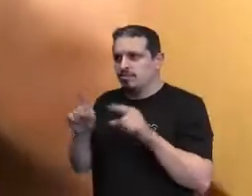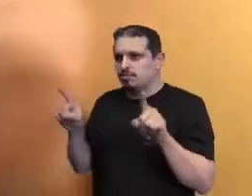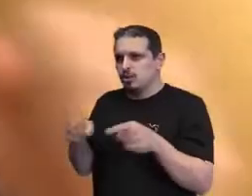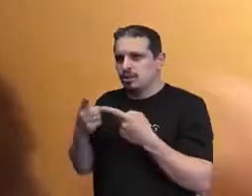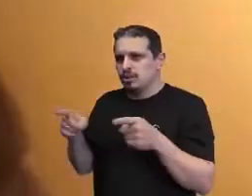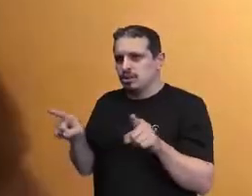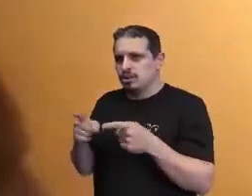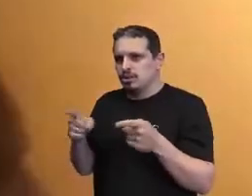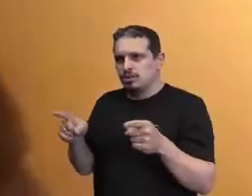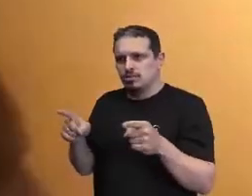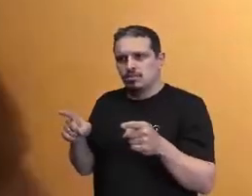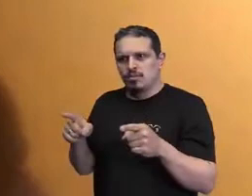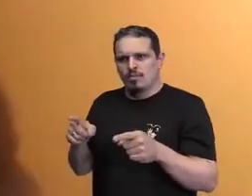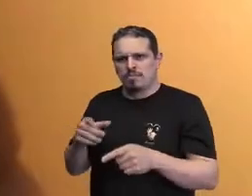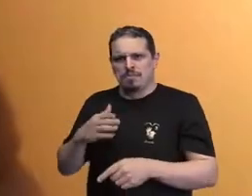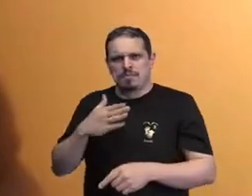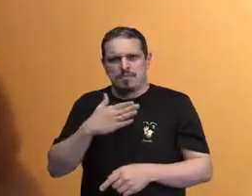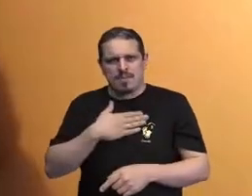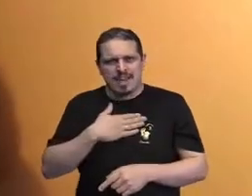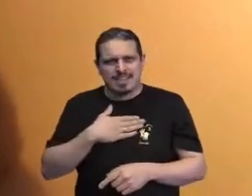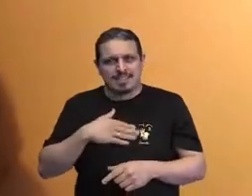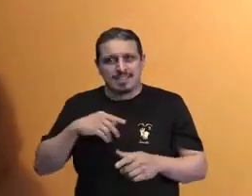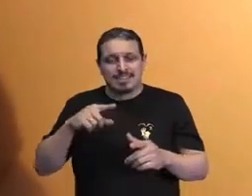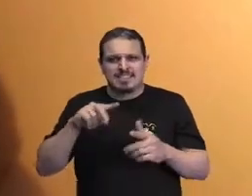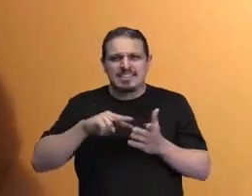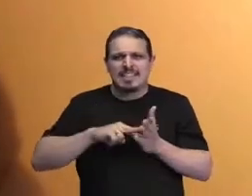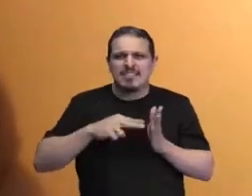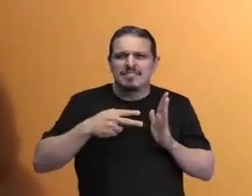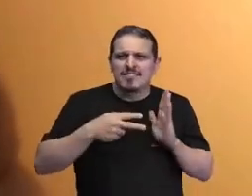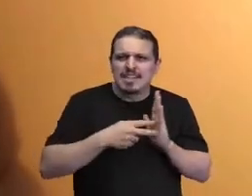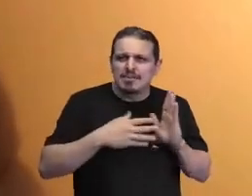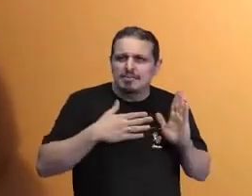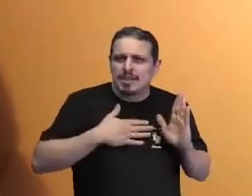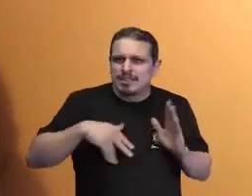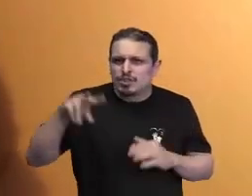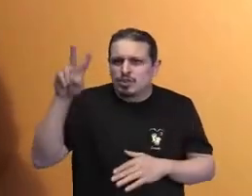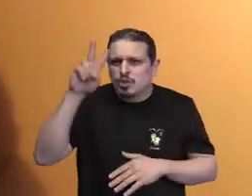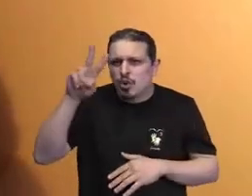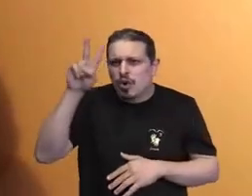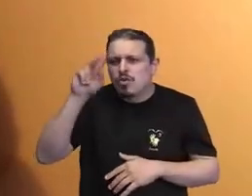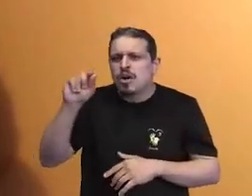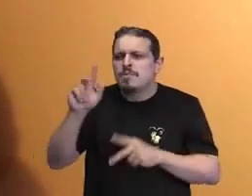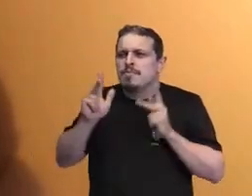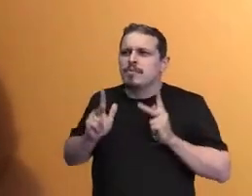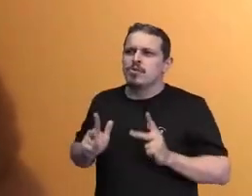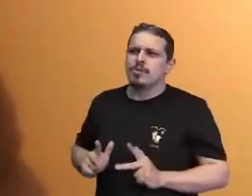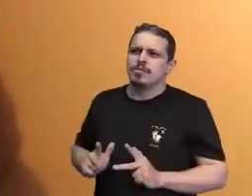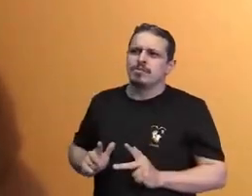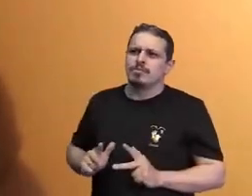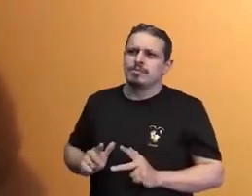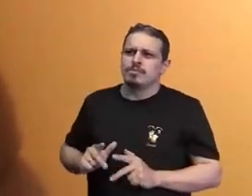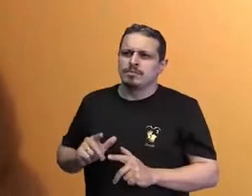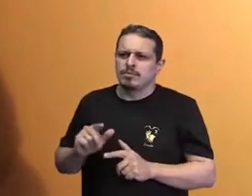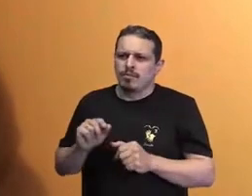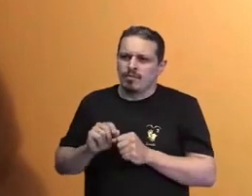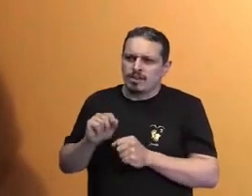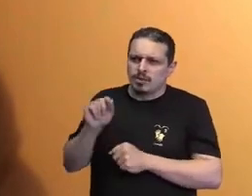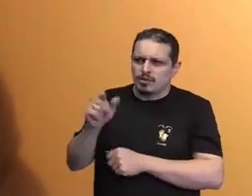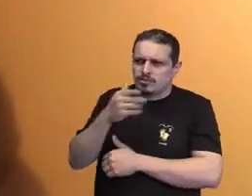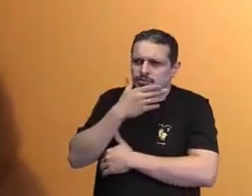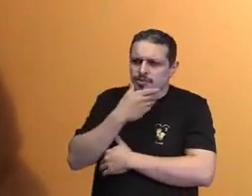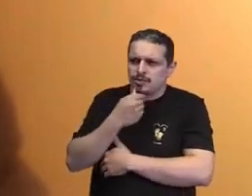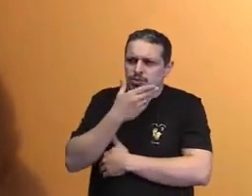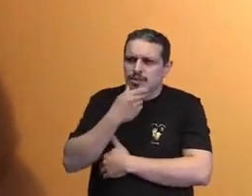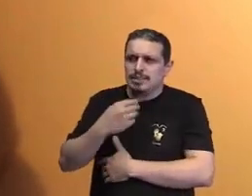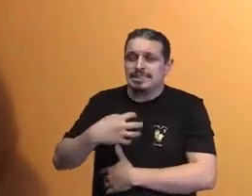mais significativos na minha história, e acho que na história da música brasileira, que é do baiano Raul Seixas. Um